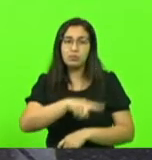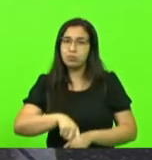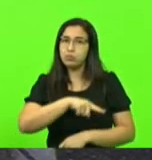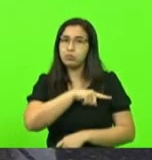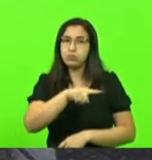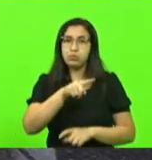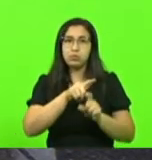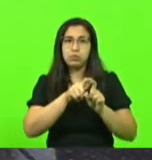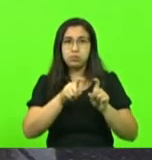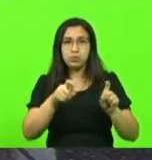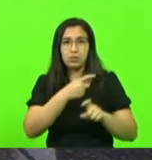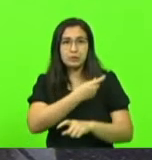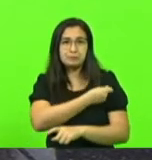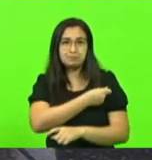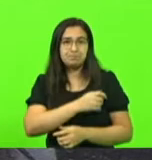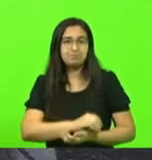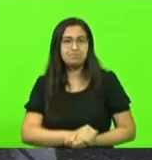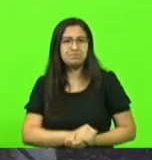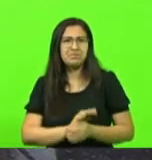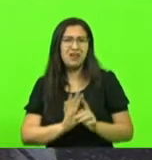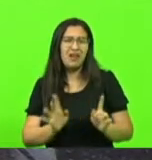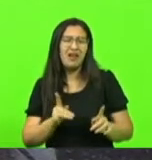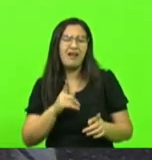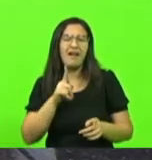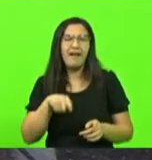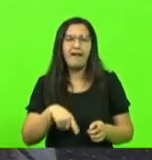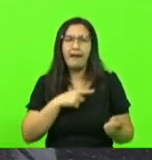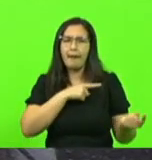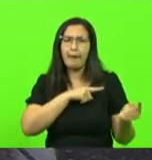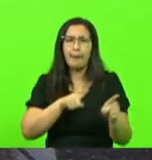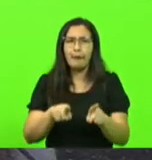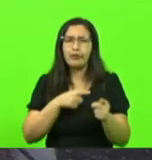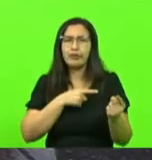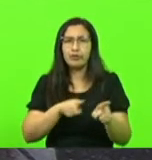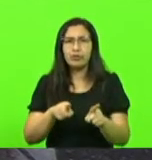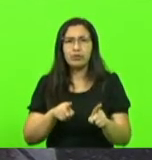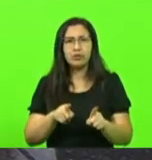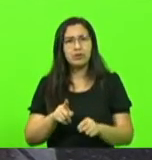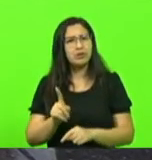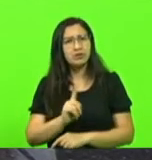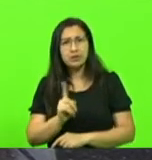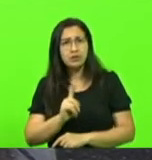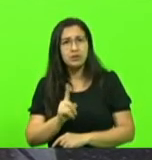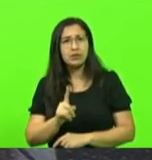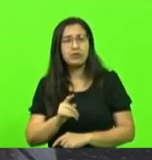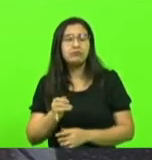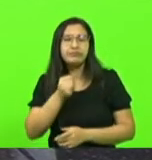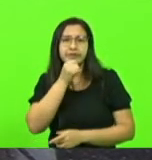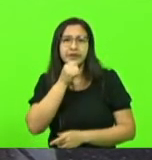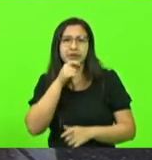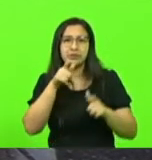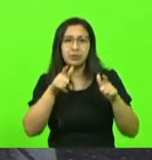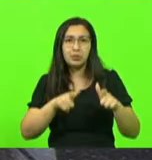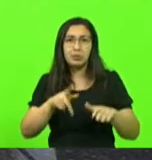sanitário. Ah, mas é teoria da conspiração. Será? O exemplo da Austrália,